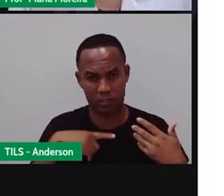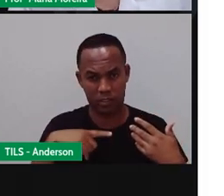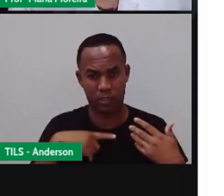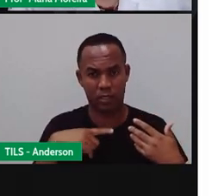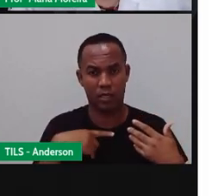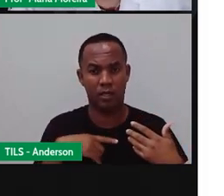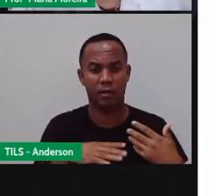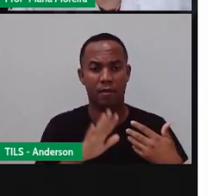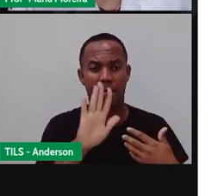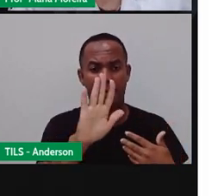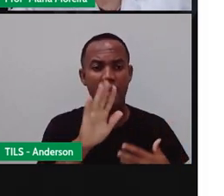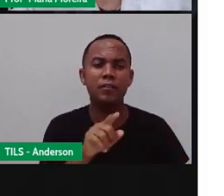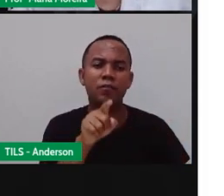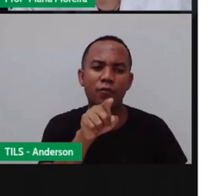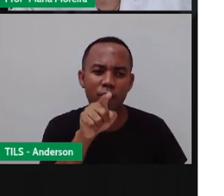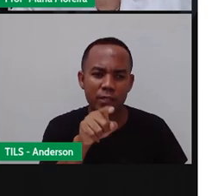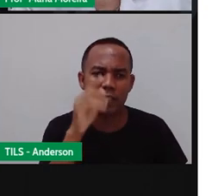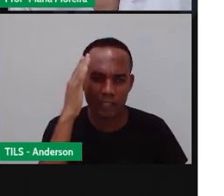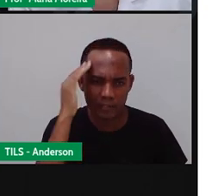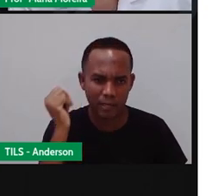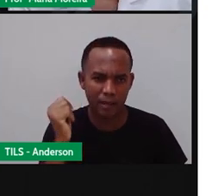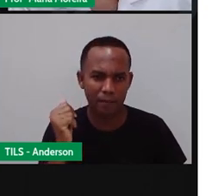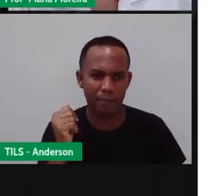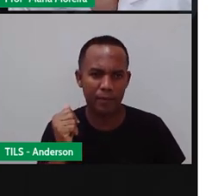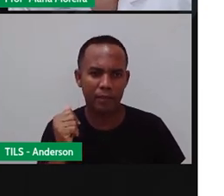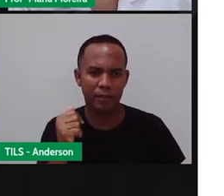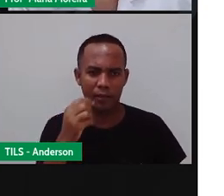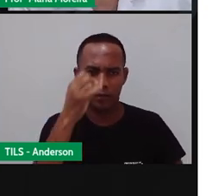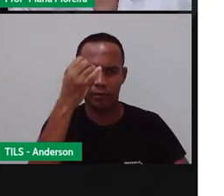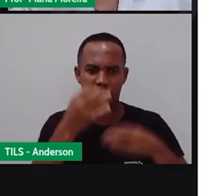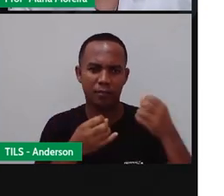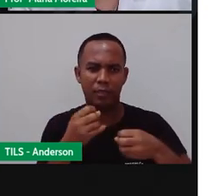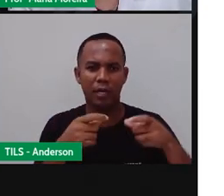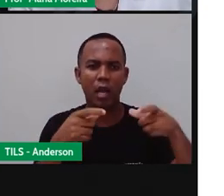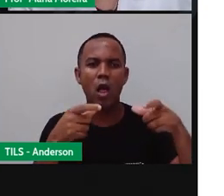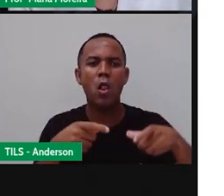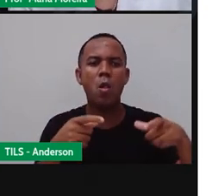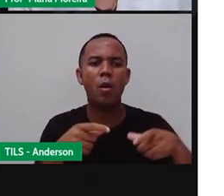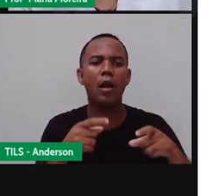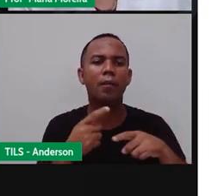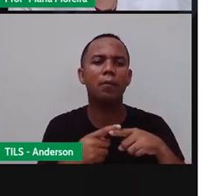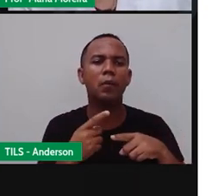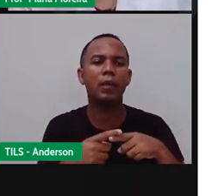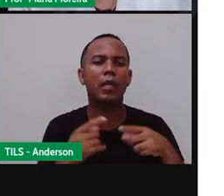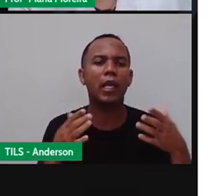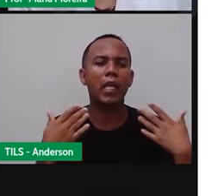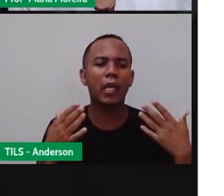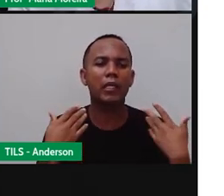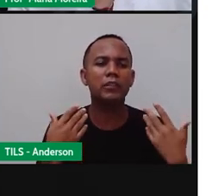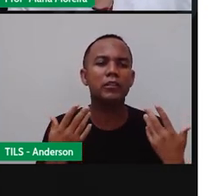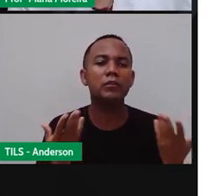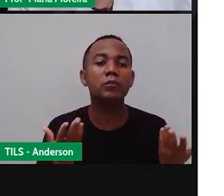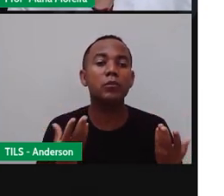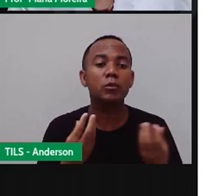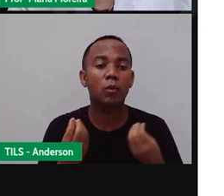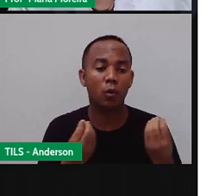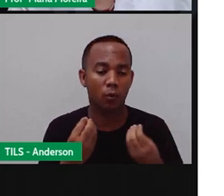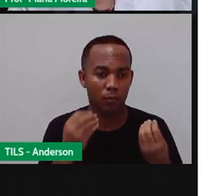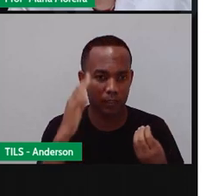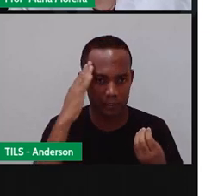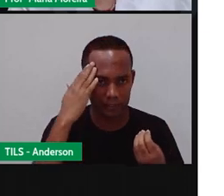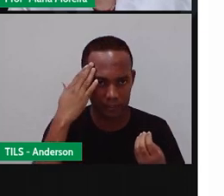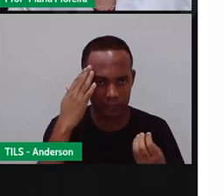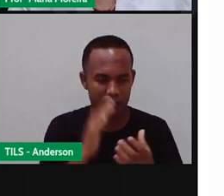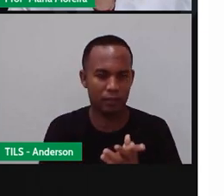você sabe explicar por que que a gente tá em um local tão quente? Vamos entender melhor sobre isso. É